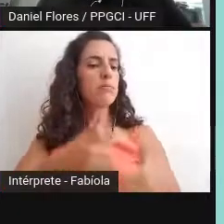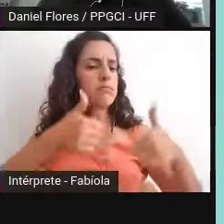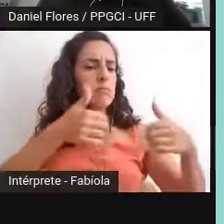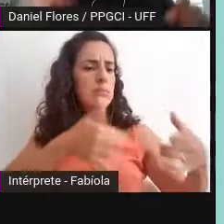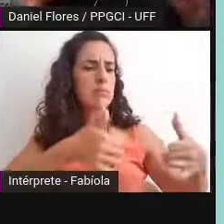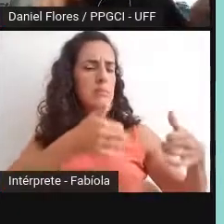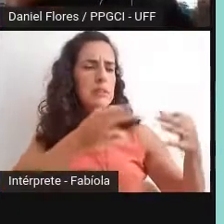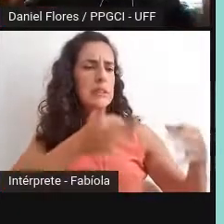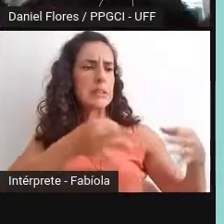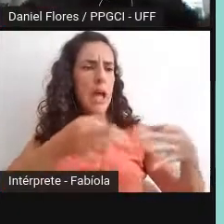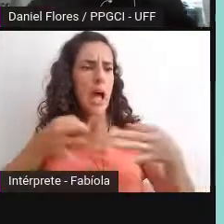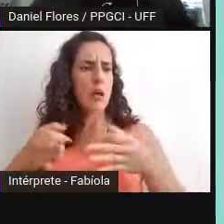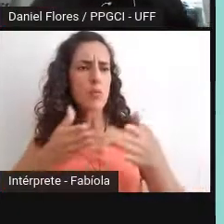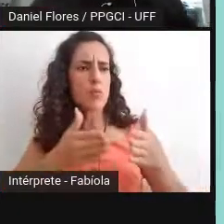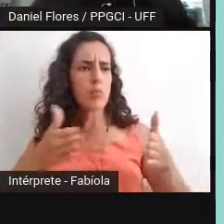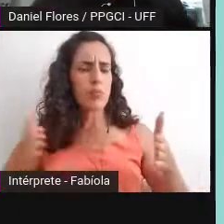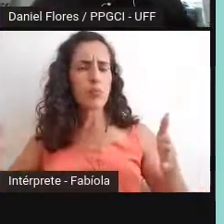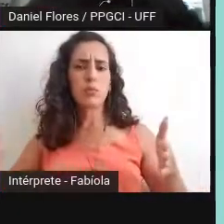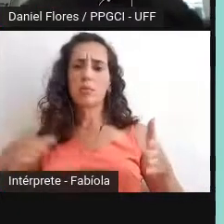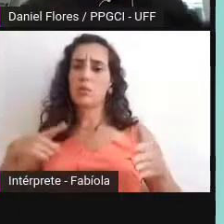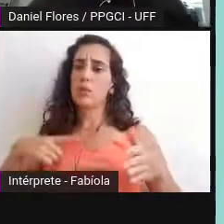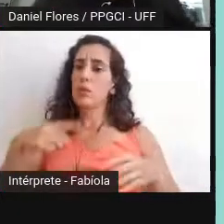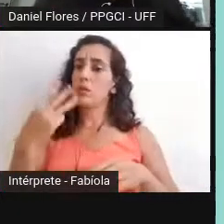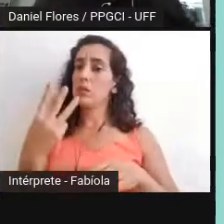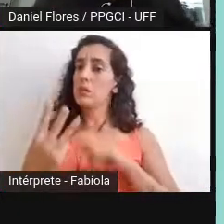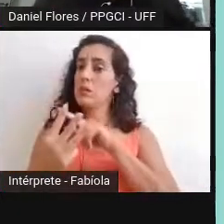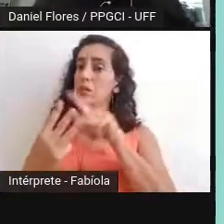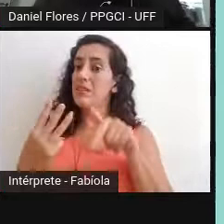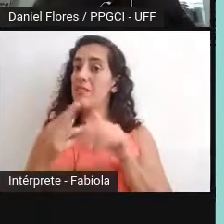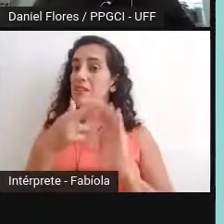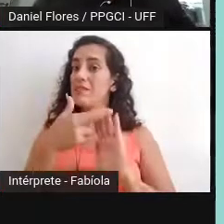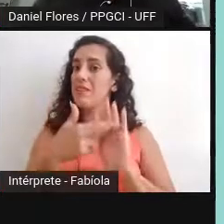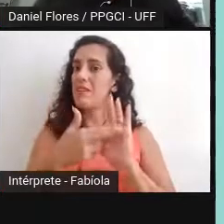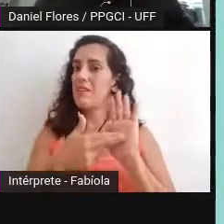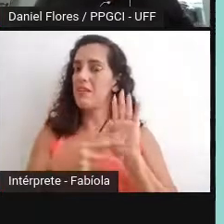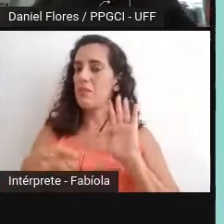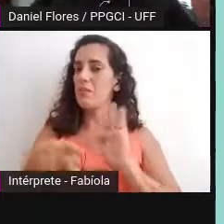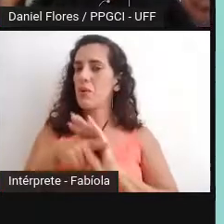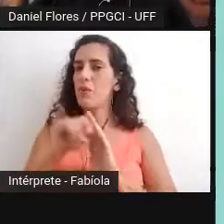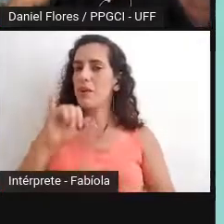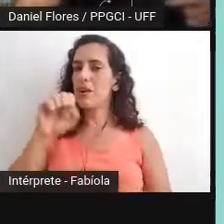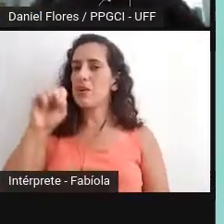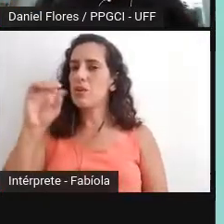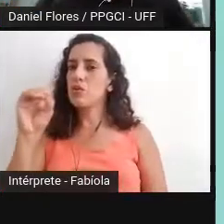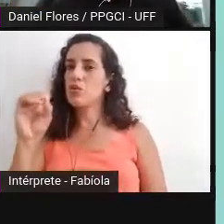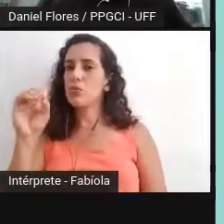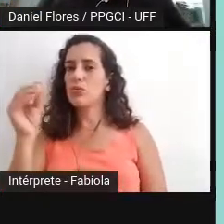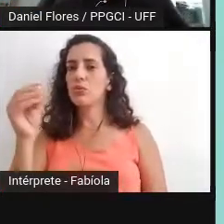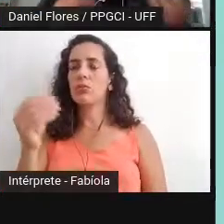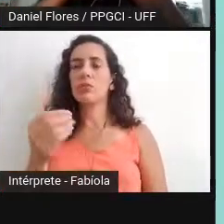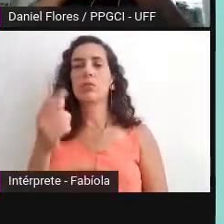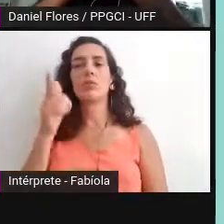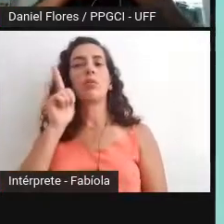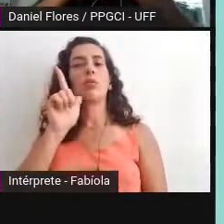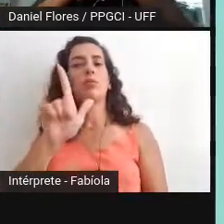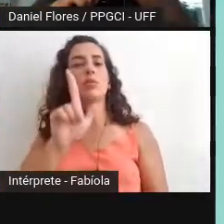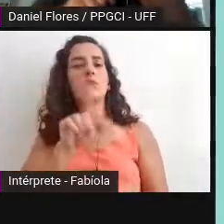três normas ISO a serviço da auditoria e certificação de RDC